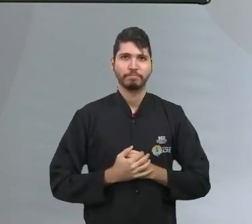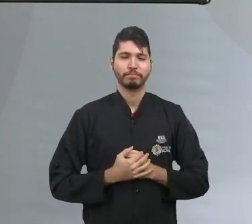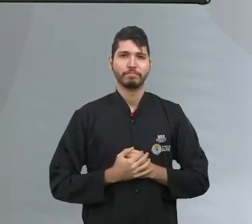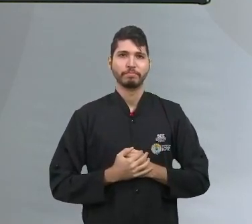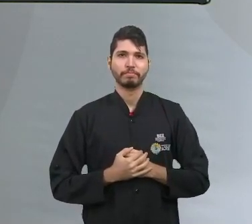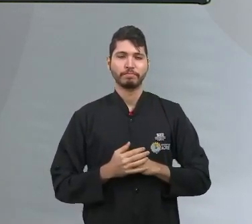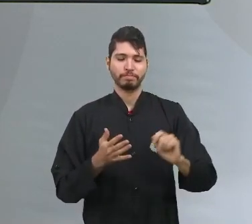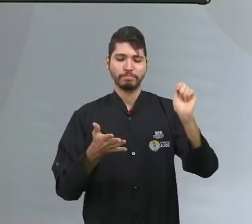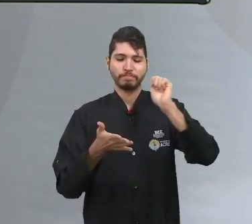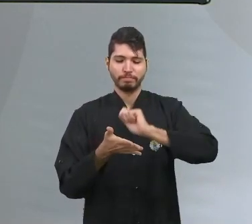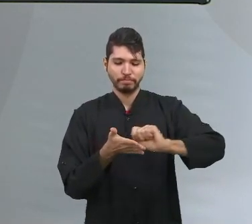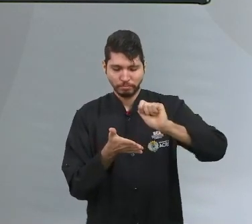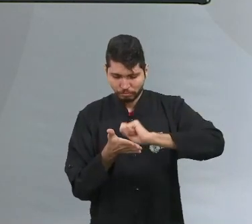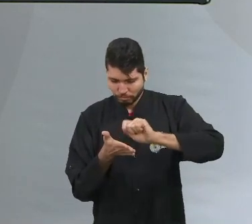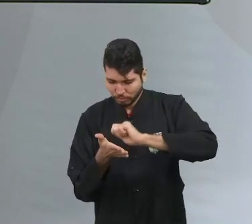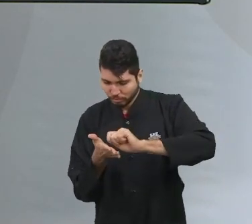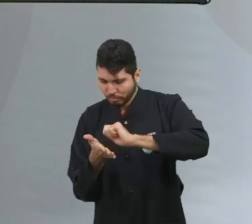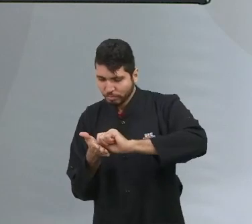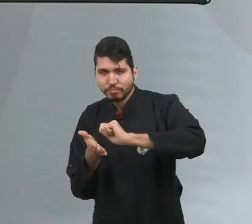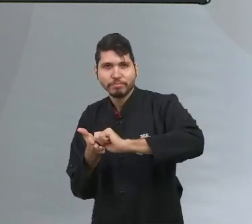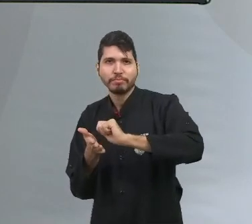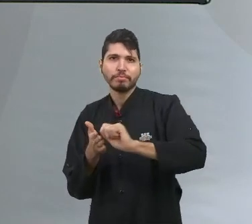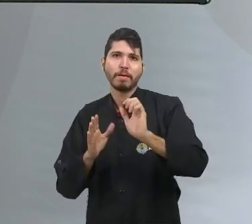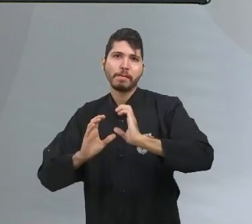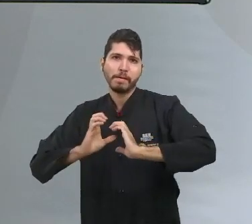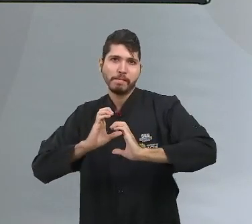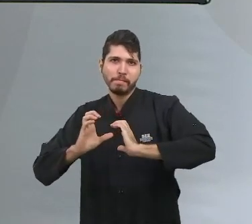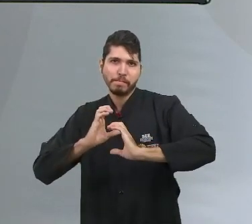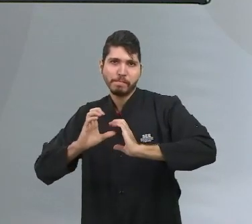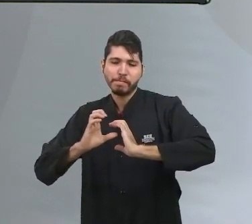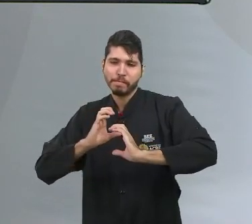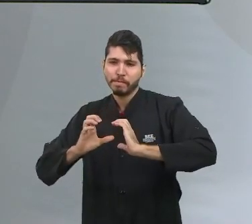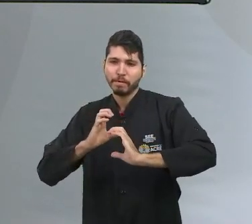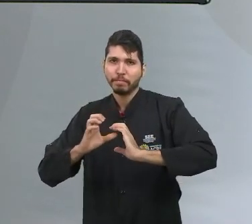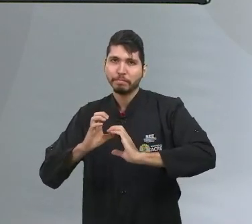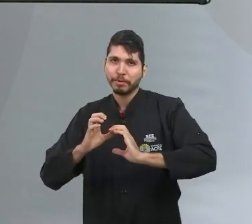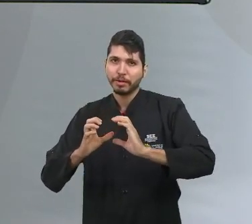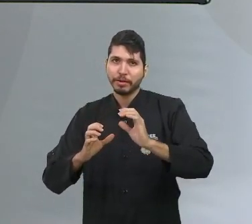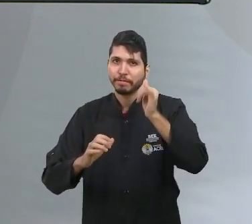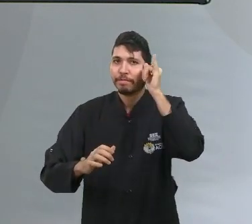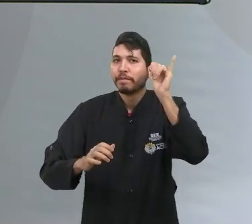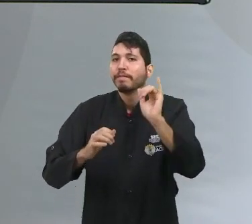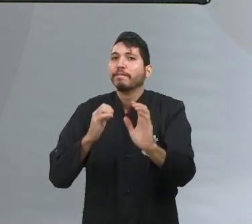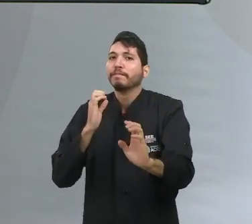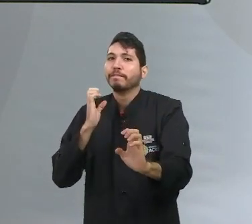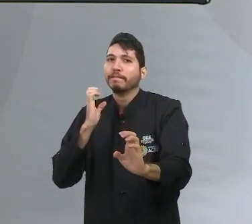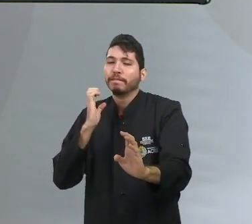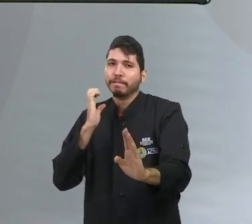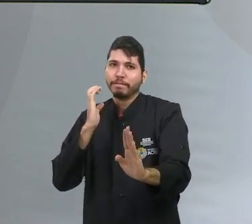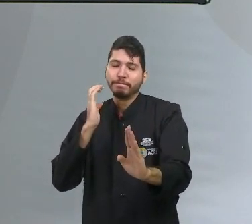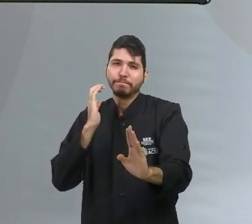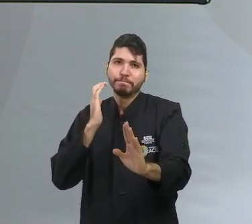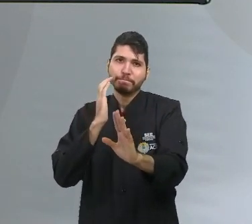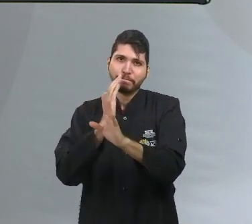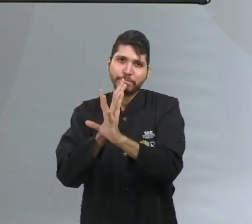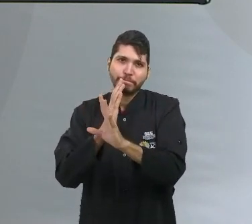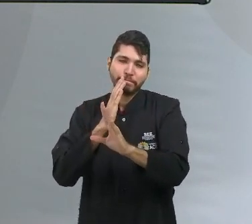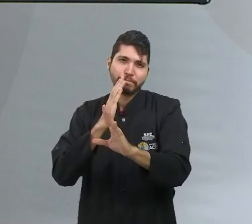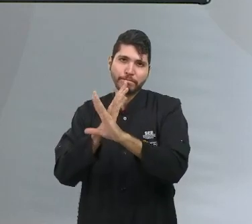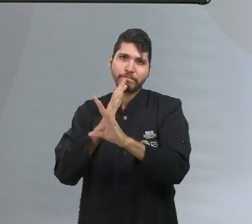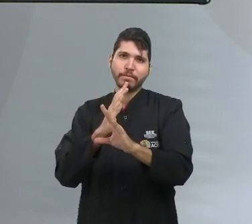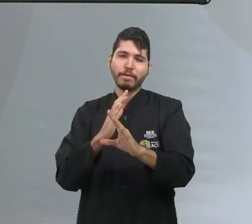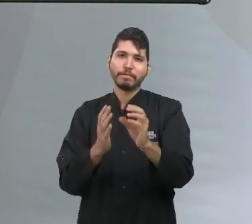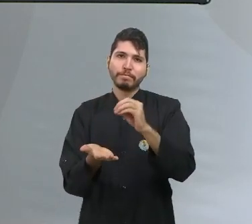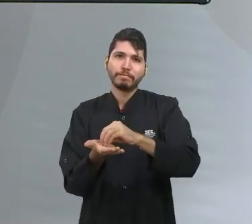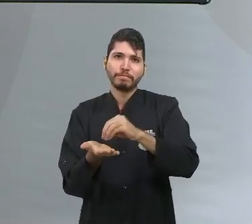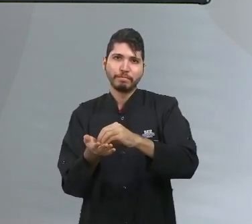escrevendo, para que a comunicação fosse estabelecida, então, o cenário, sem sombra de dúvidas, ele já teria se alterado